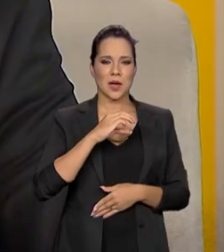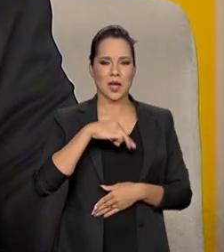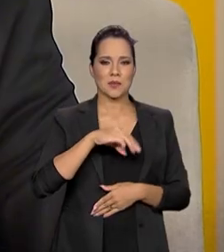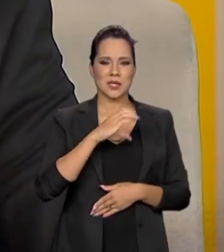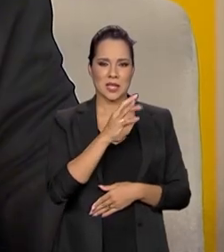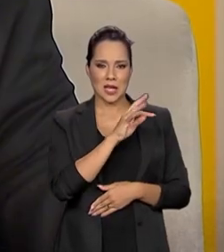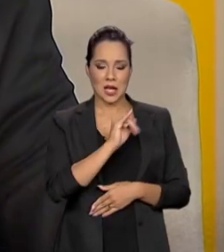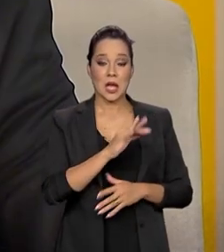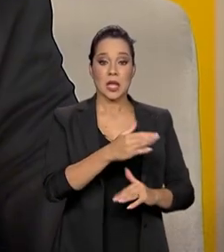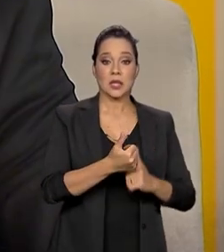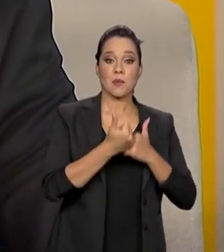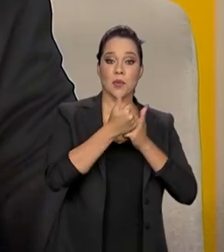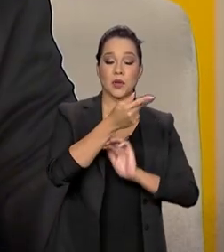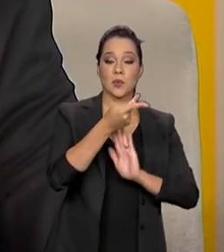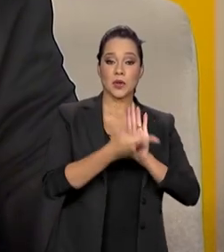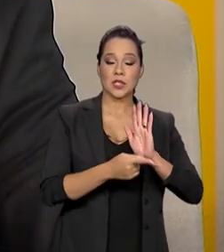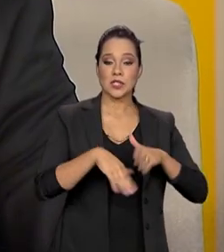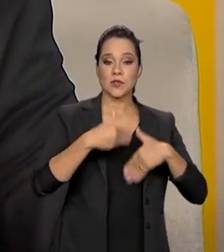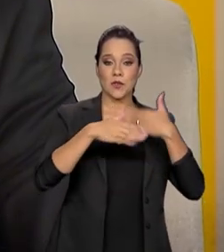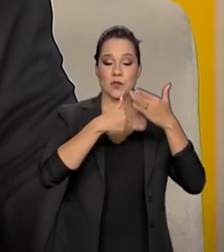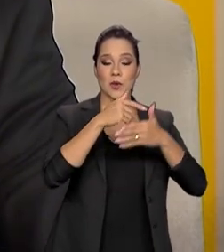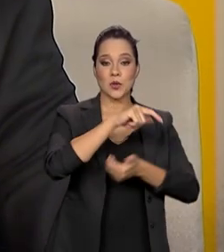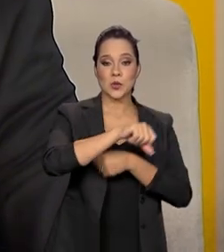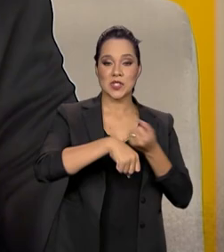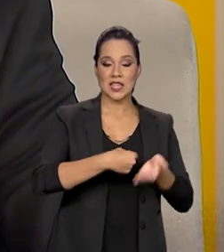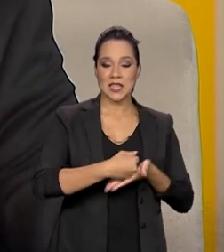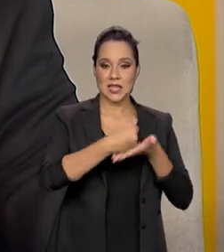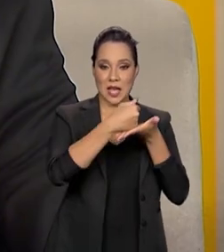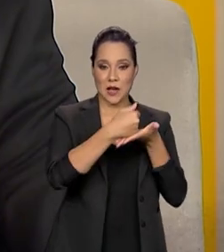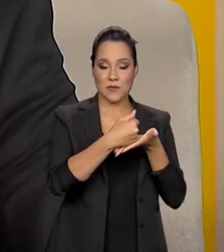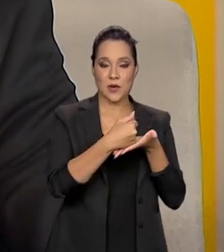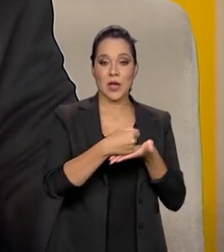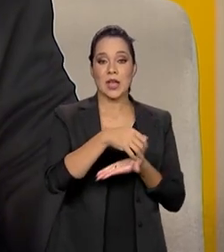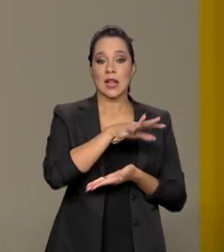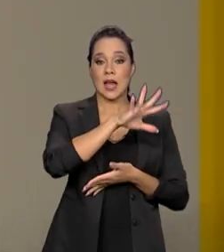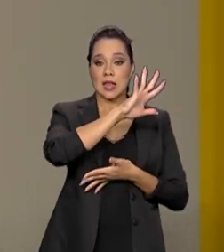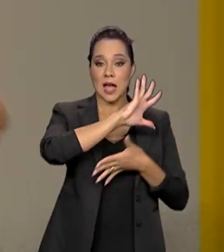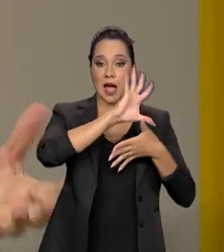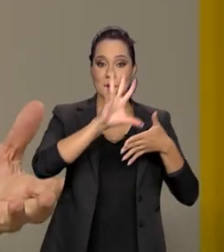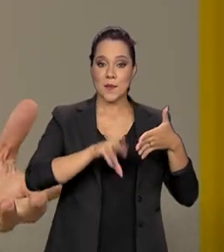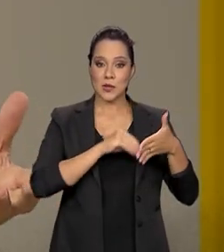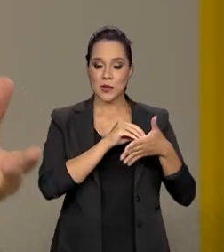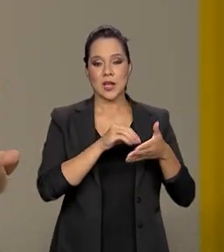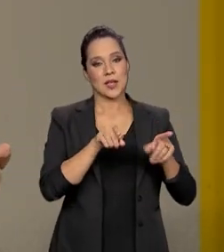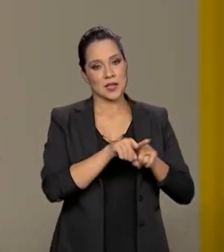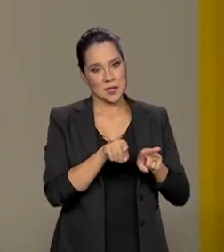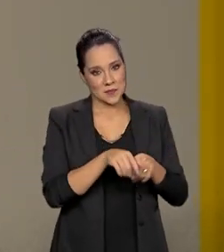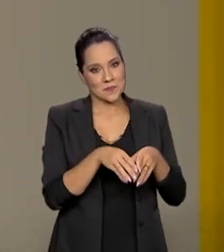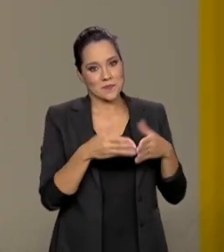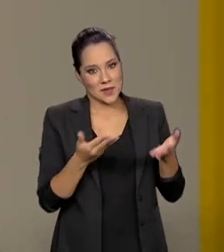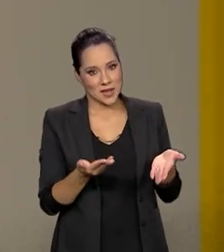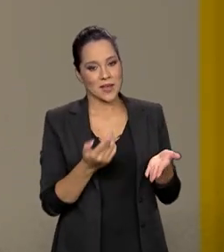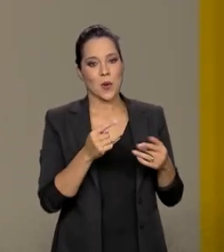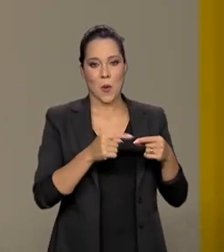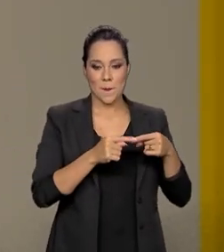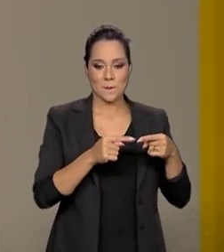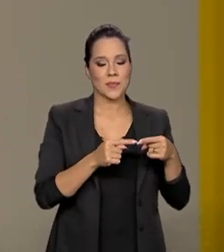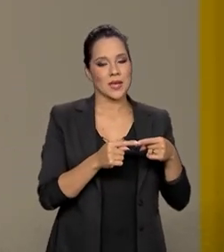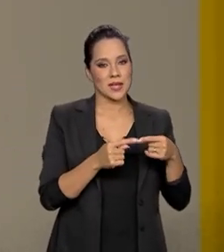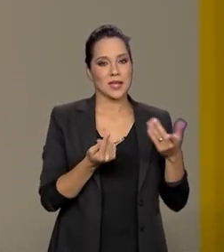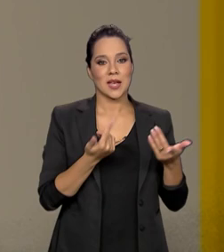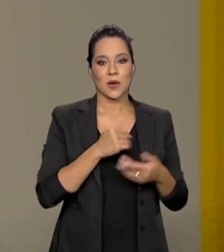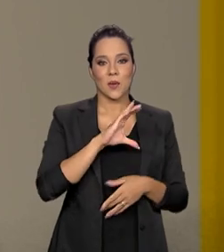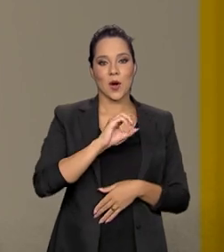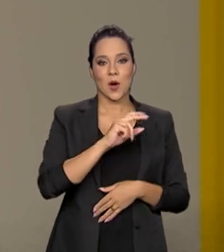e Inovações está apoiando projetos de desenvolvimento sustentável na Amazônia, que também, obviamente, tem a ver com